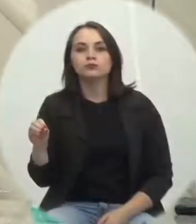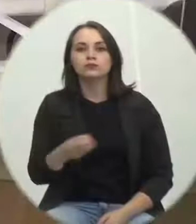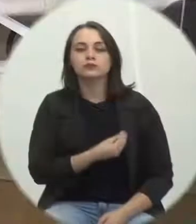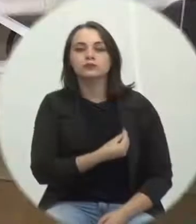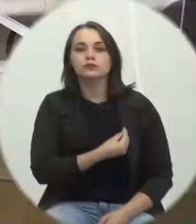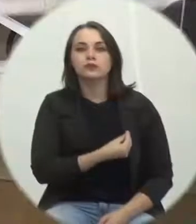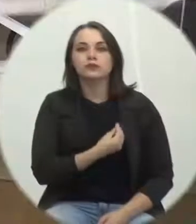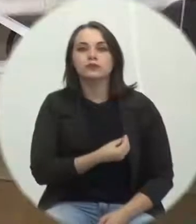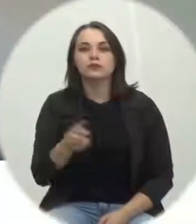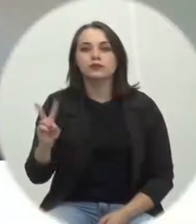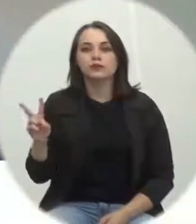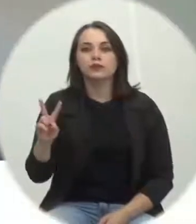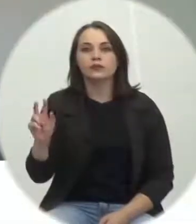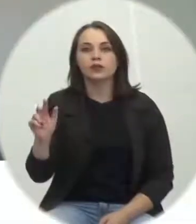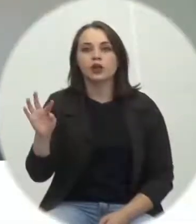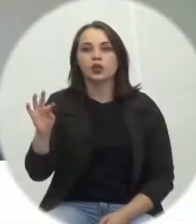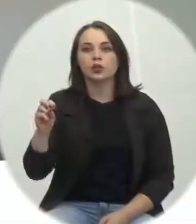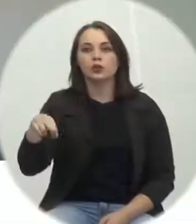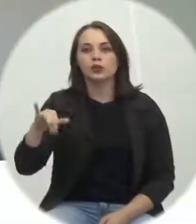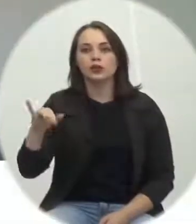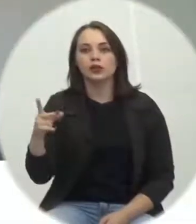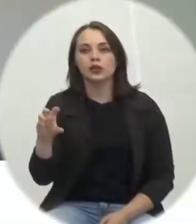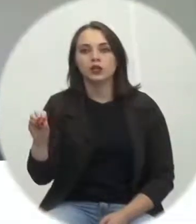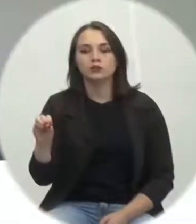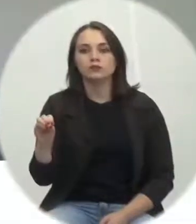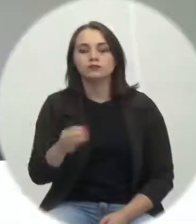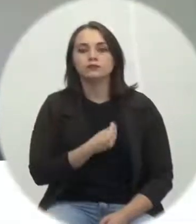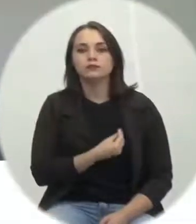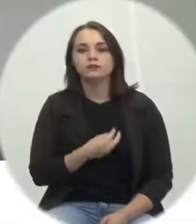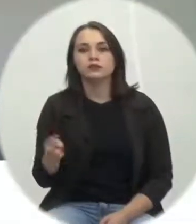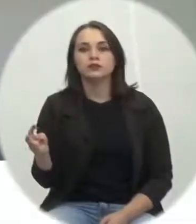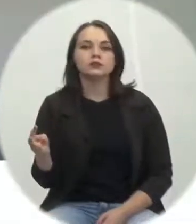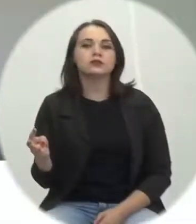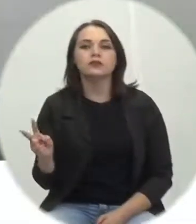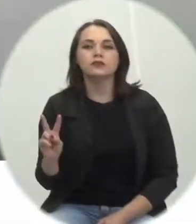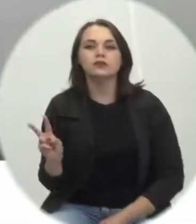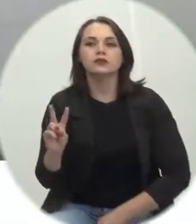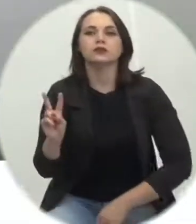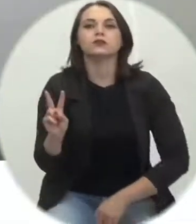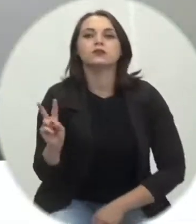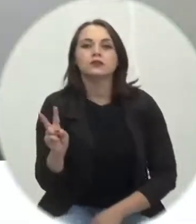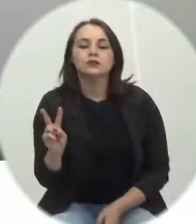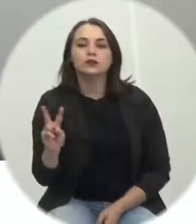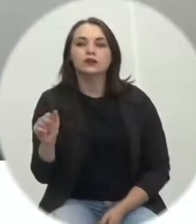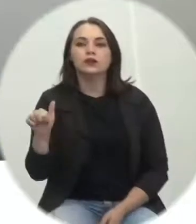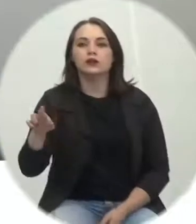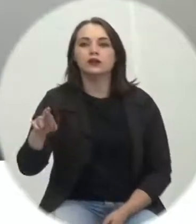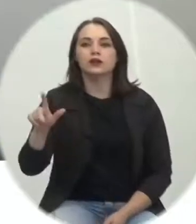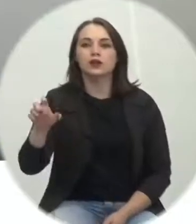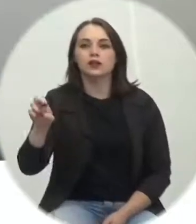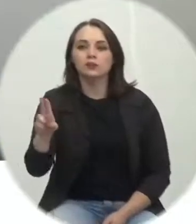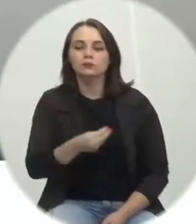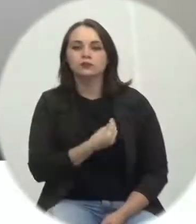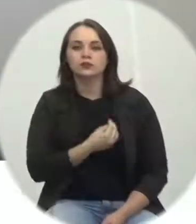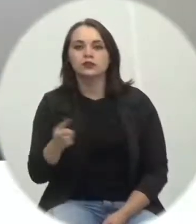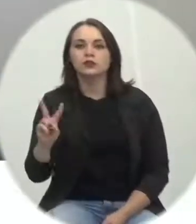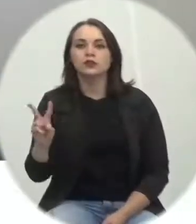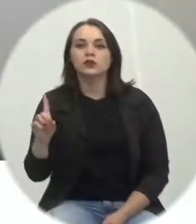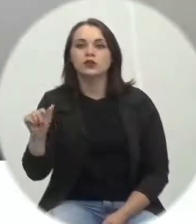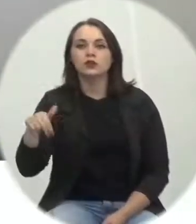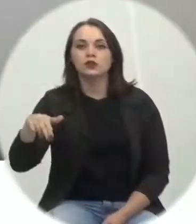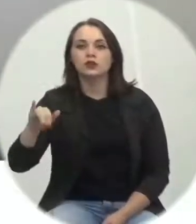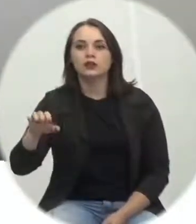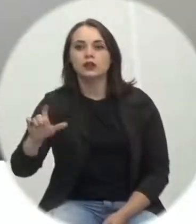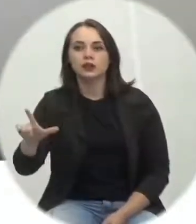Presente. Presente, vereador Toninho da Saúde. Presente, senhor presidente. Presente, vereadora Leandro da Silveira. Presente. Vereador Daniel